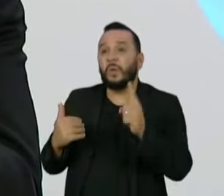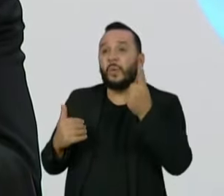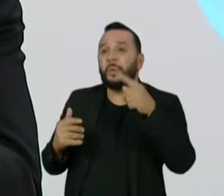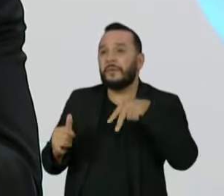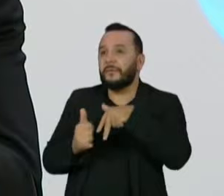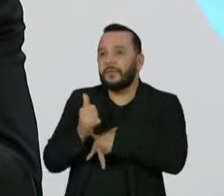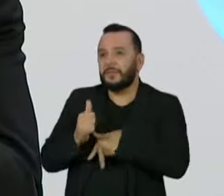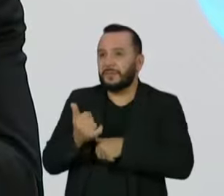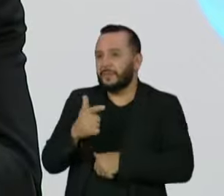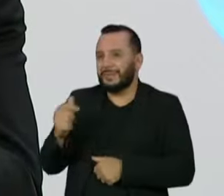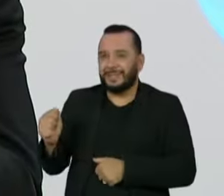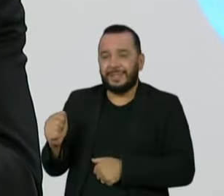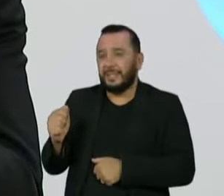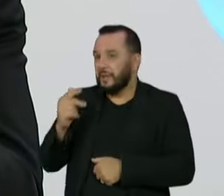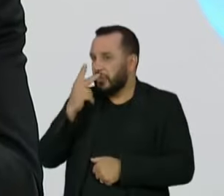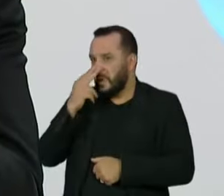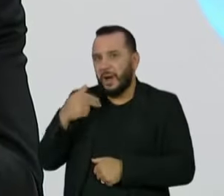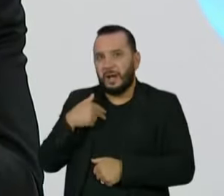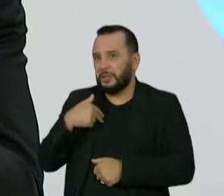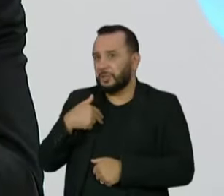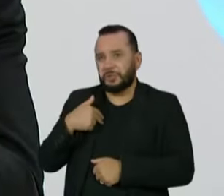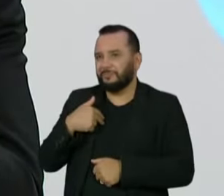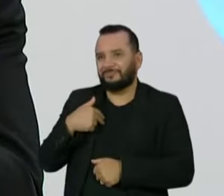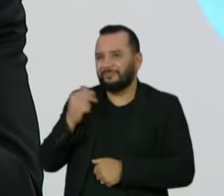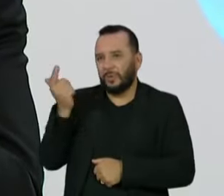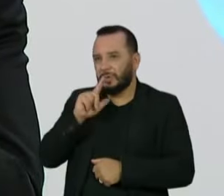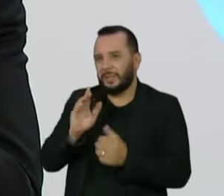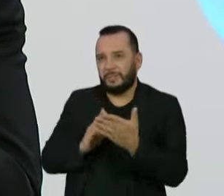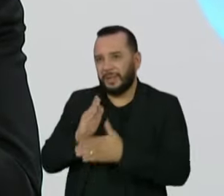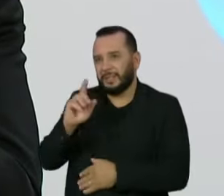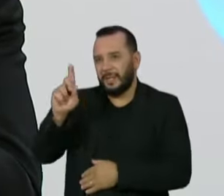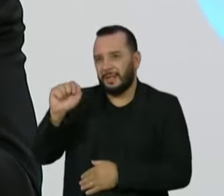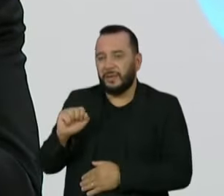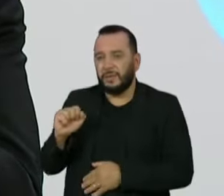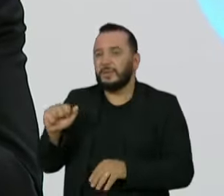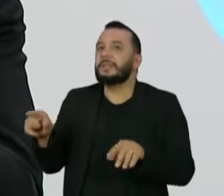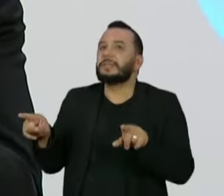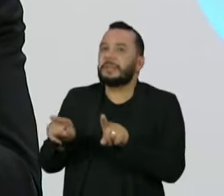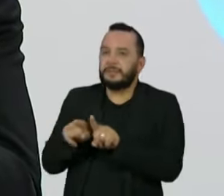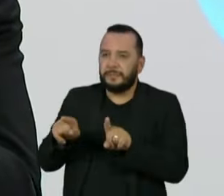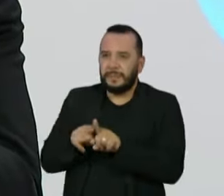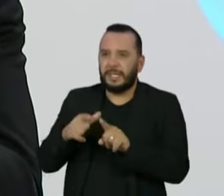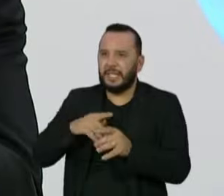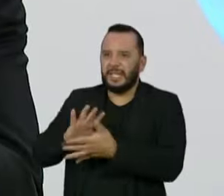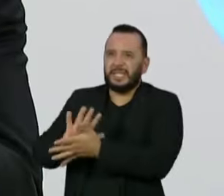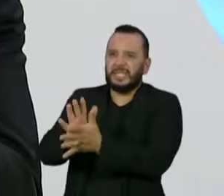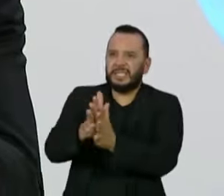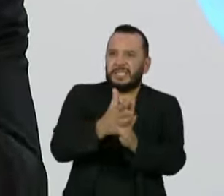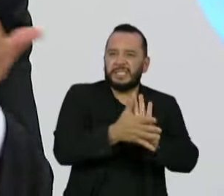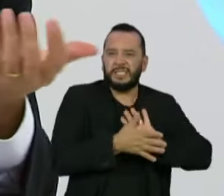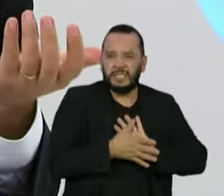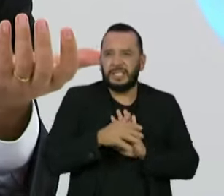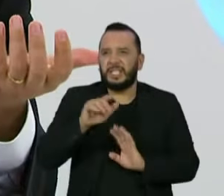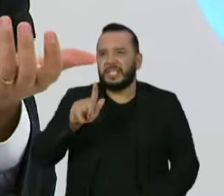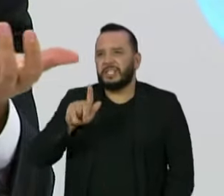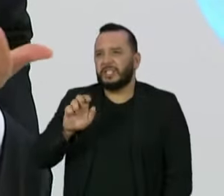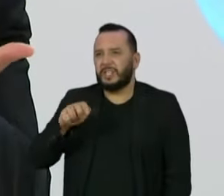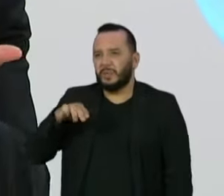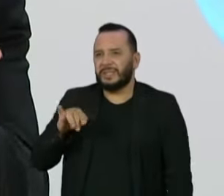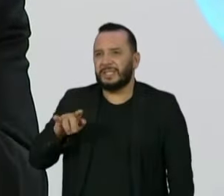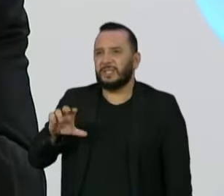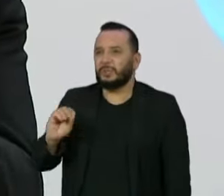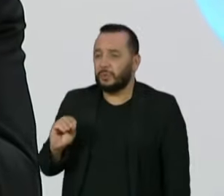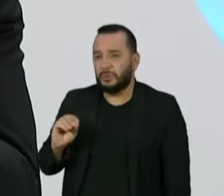Isso não me parece tecnicamente muito sustentável. Você tem a questão do genocídio que, como eu não consigo